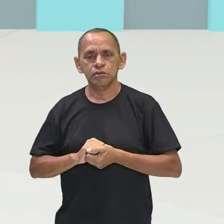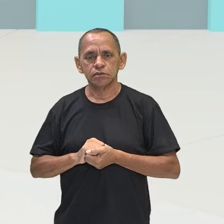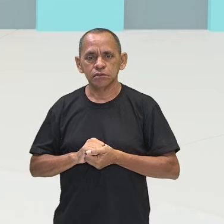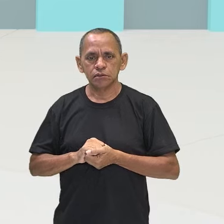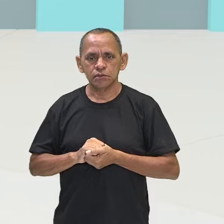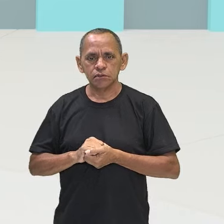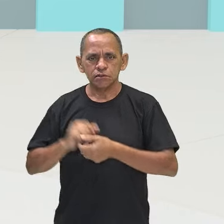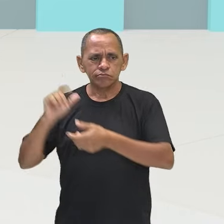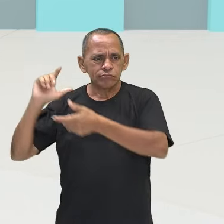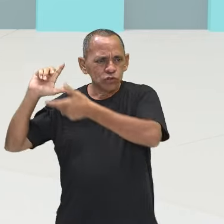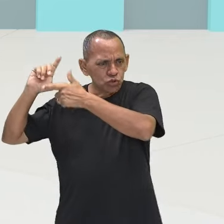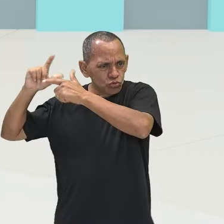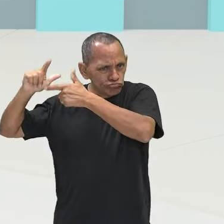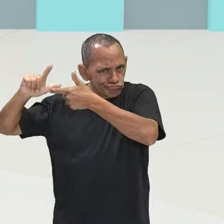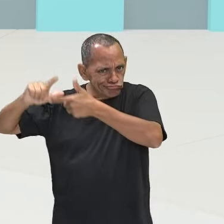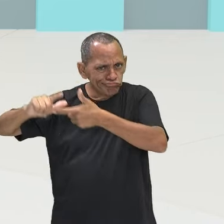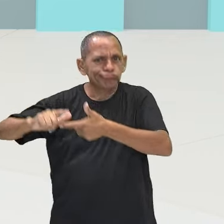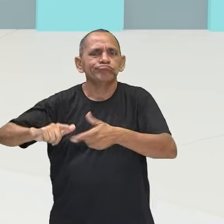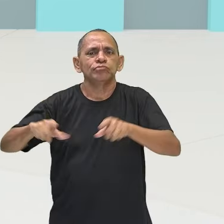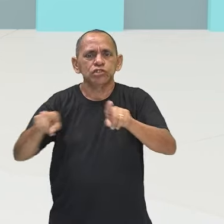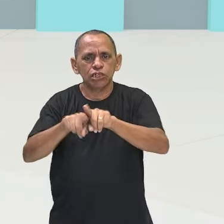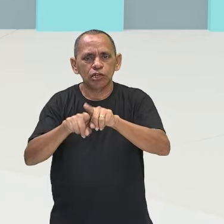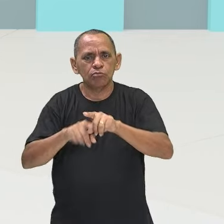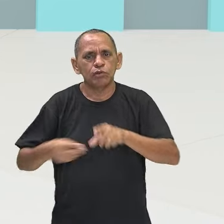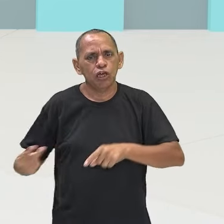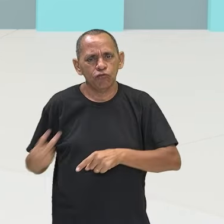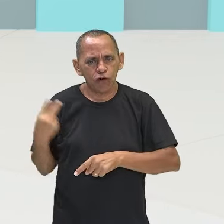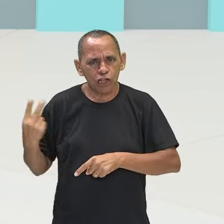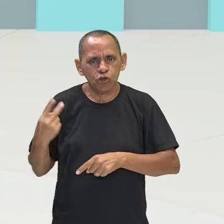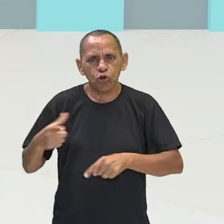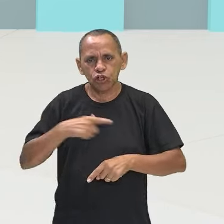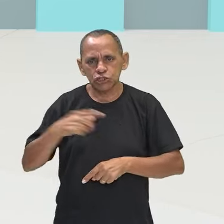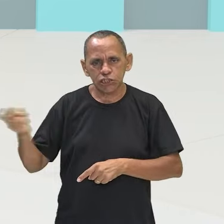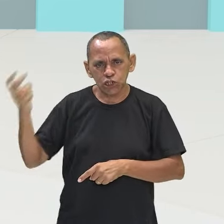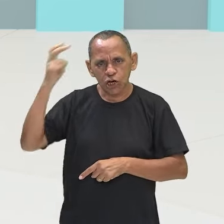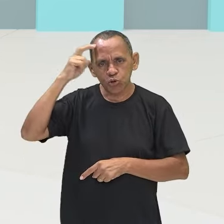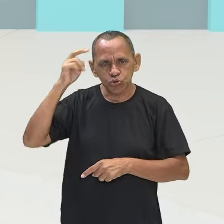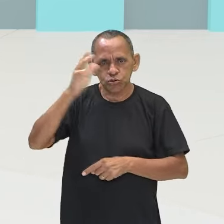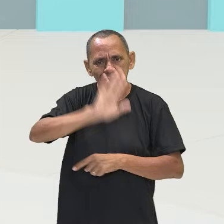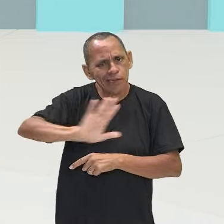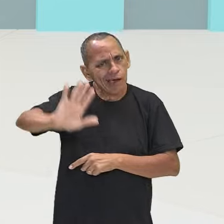e enriquecida pela diversidade cultural da região.